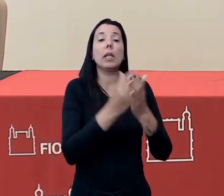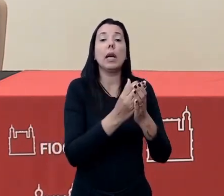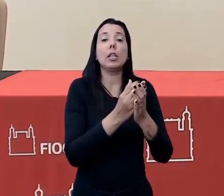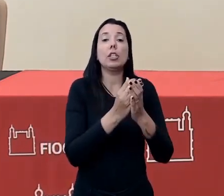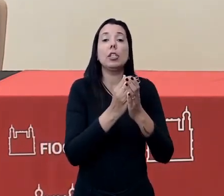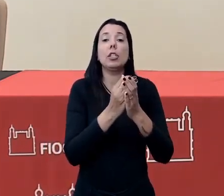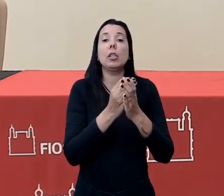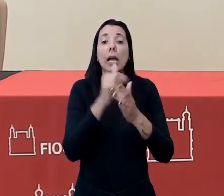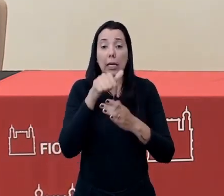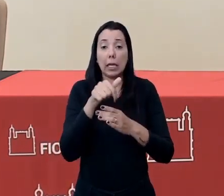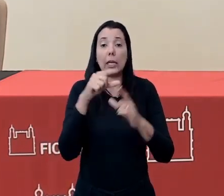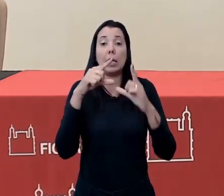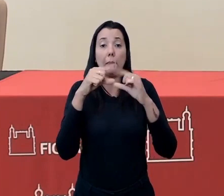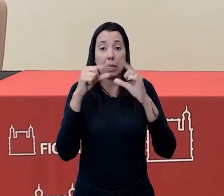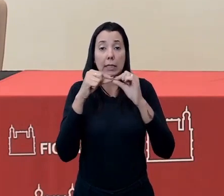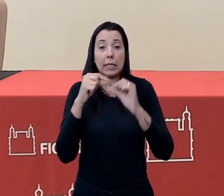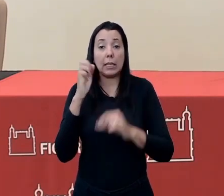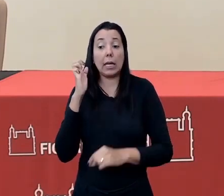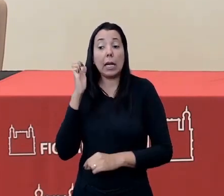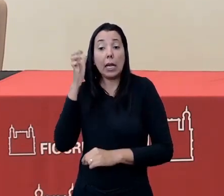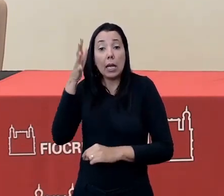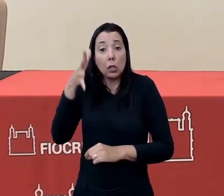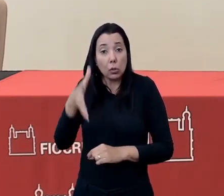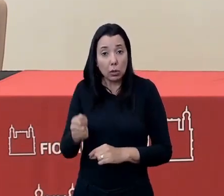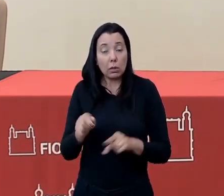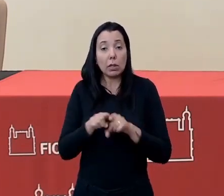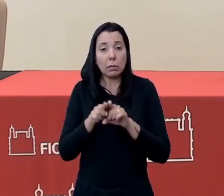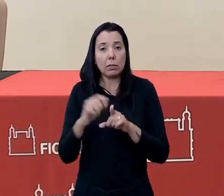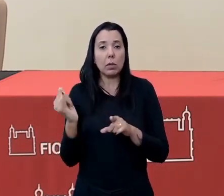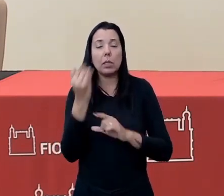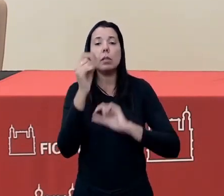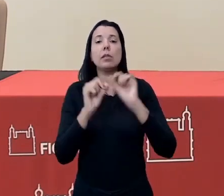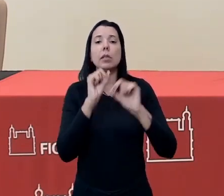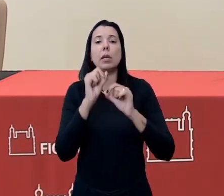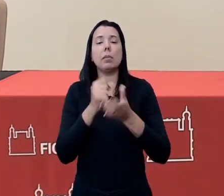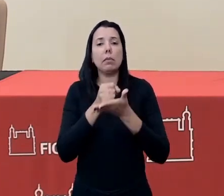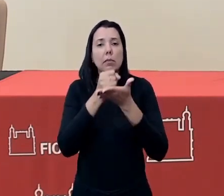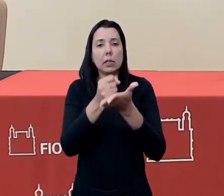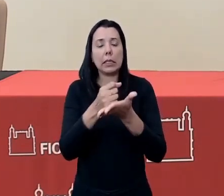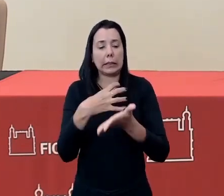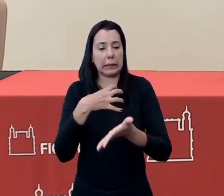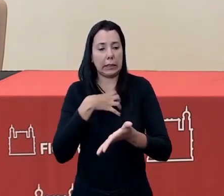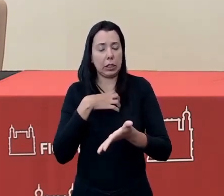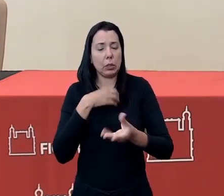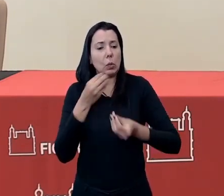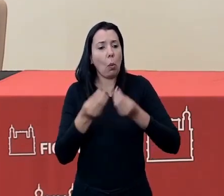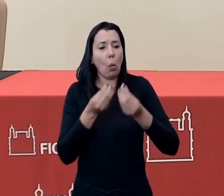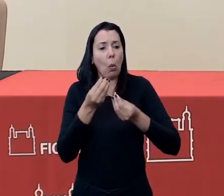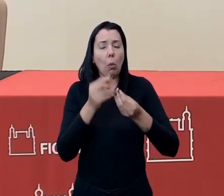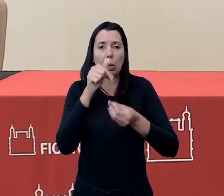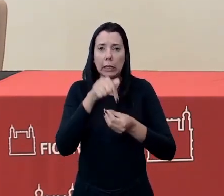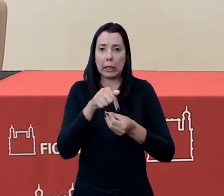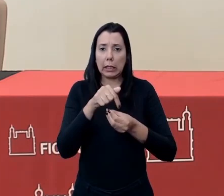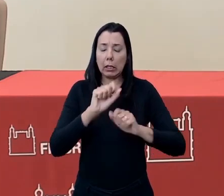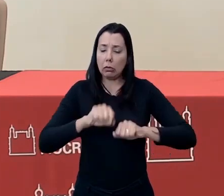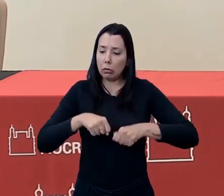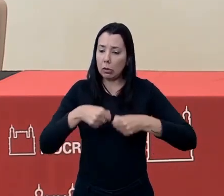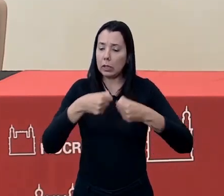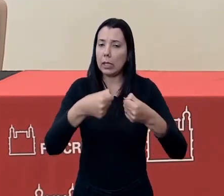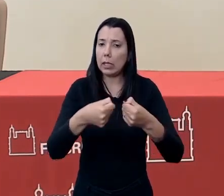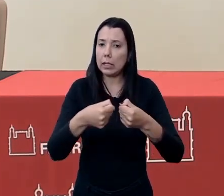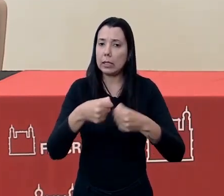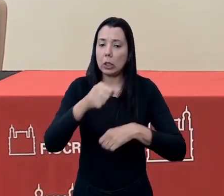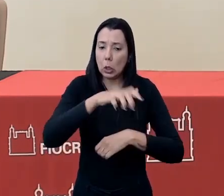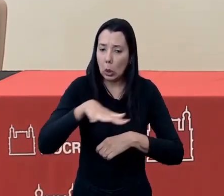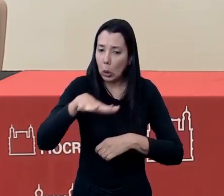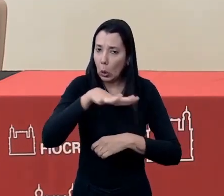Então, também é uma informação importante para a gente dar, que é nesse sentido de como é que a gente fortalece as comunidades